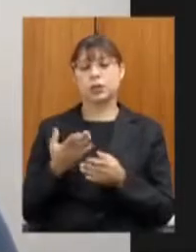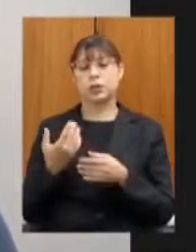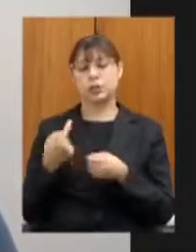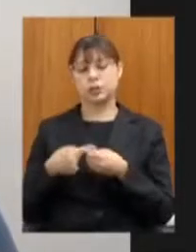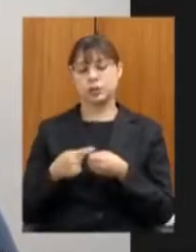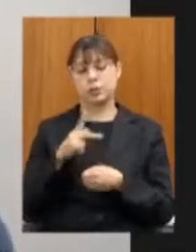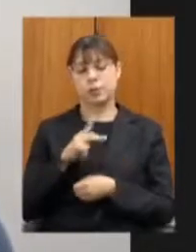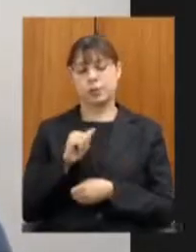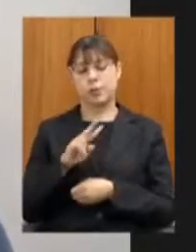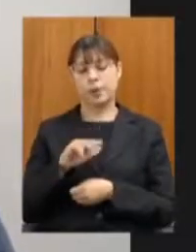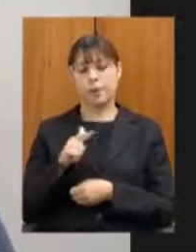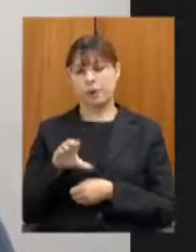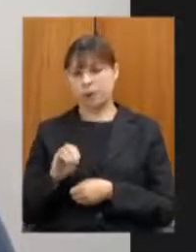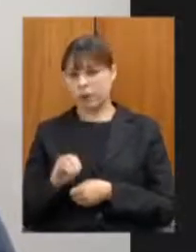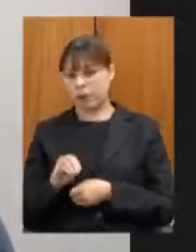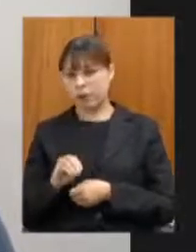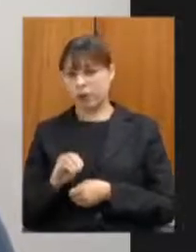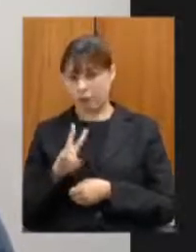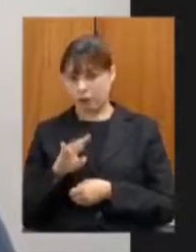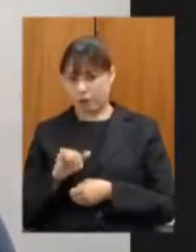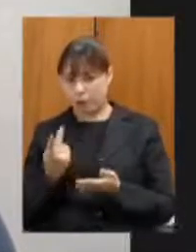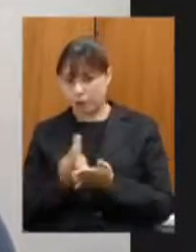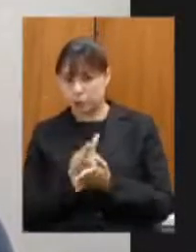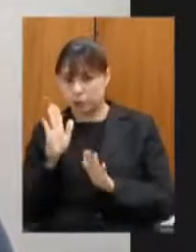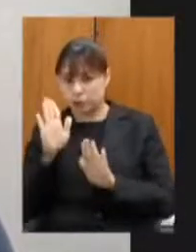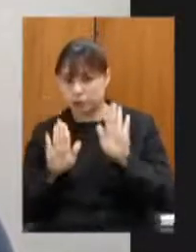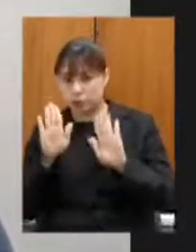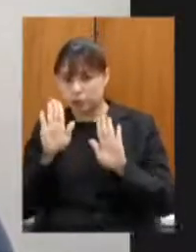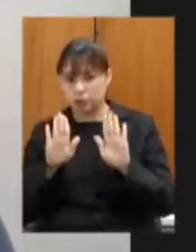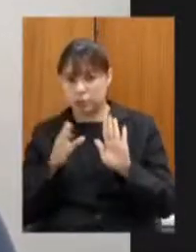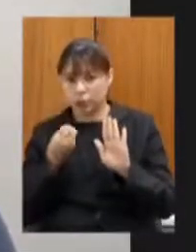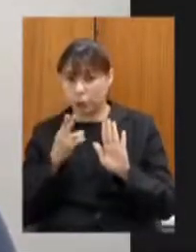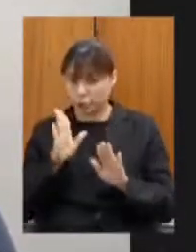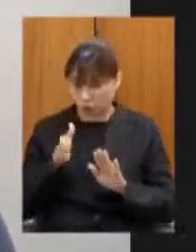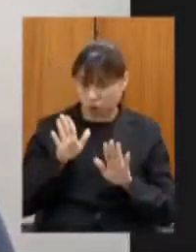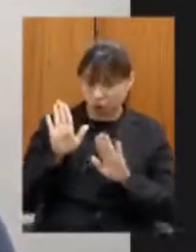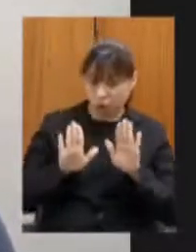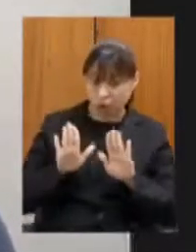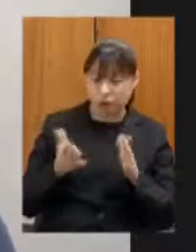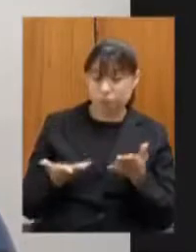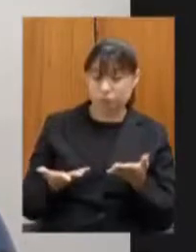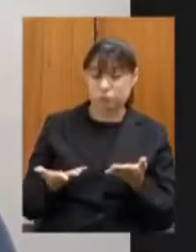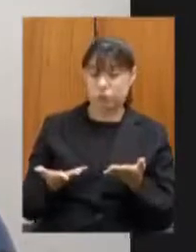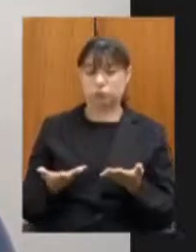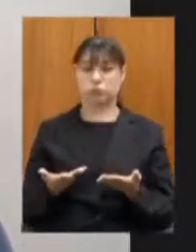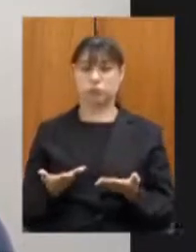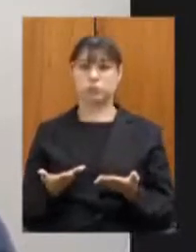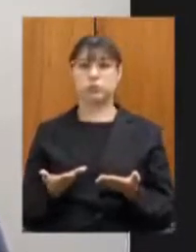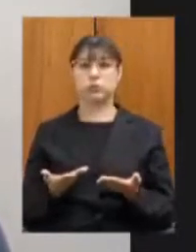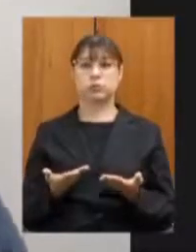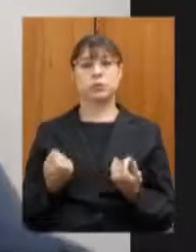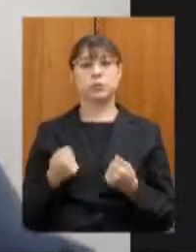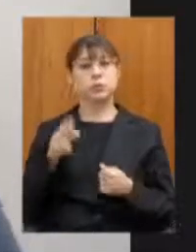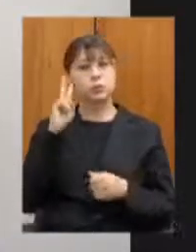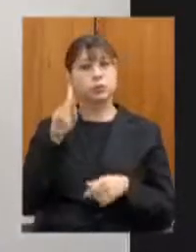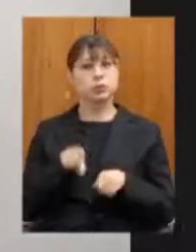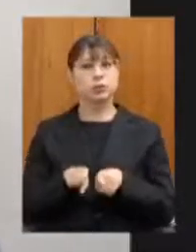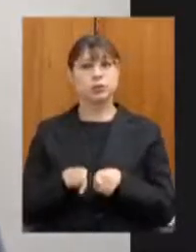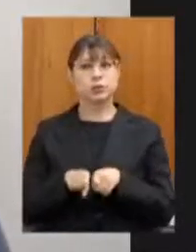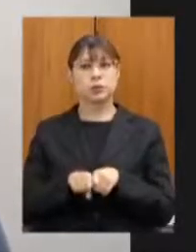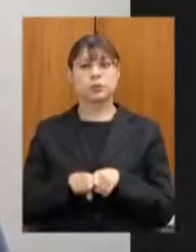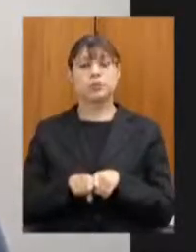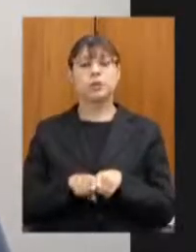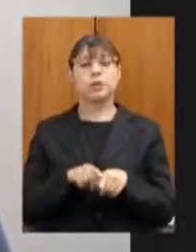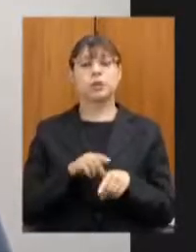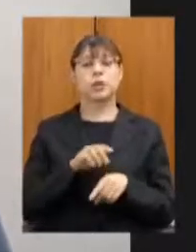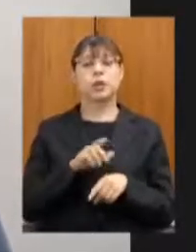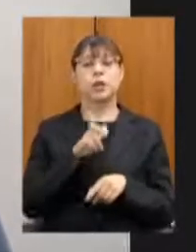se também vai ter a licitação já se já teve e lembrando que de águas formosas até Bertópolis